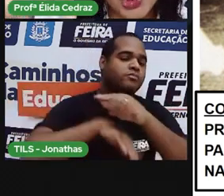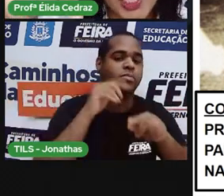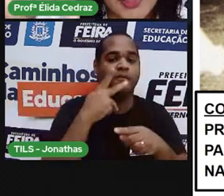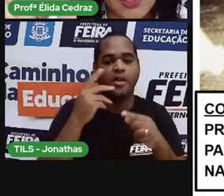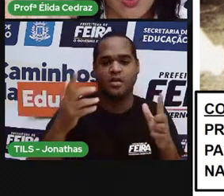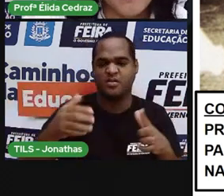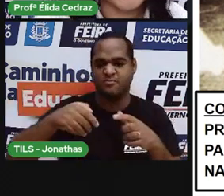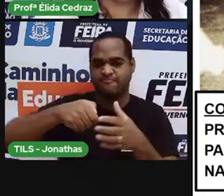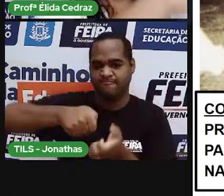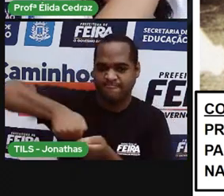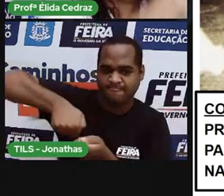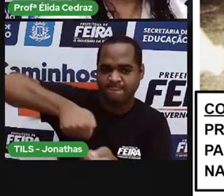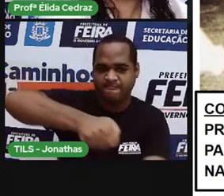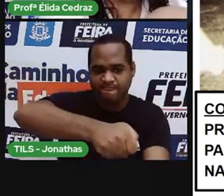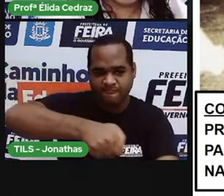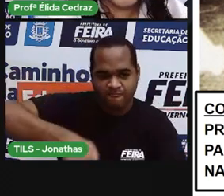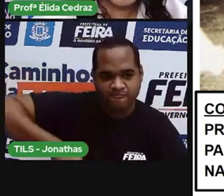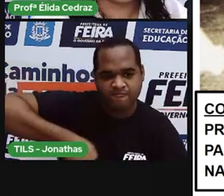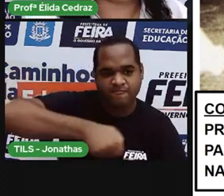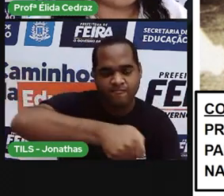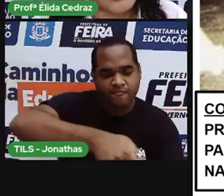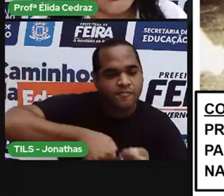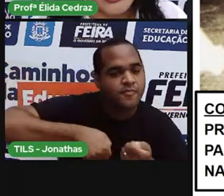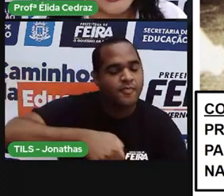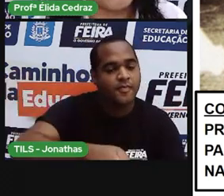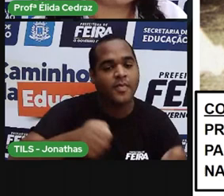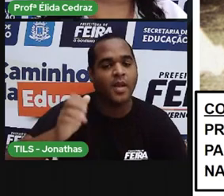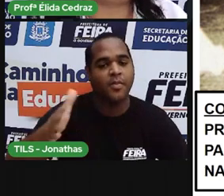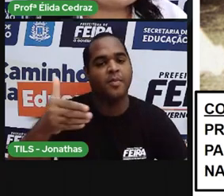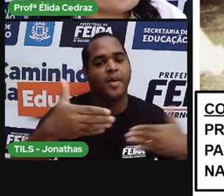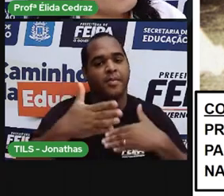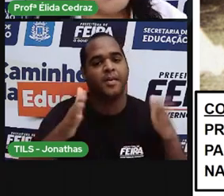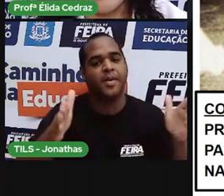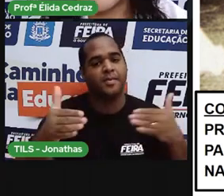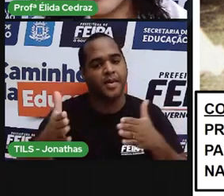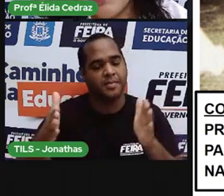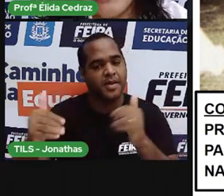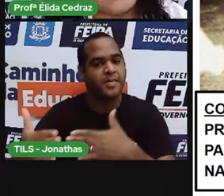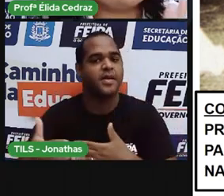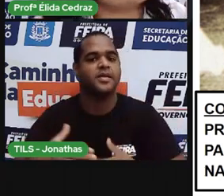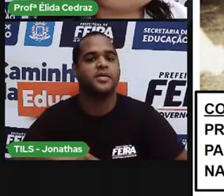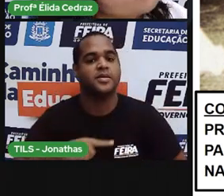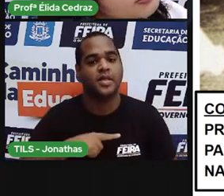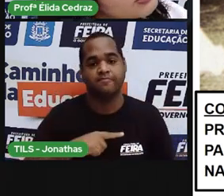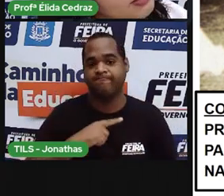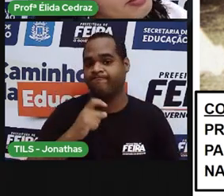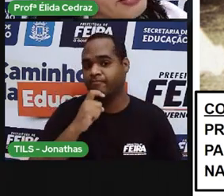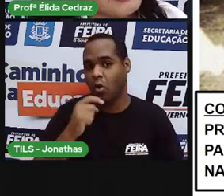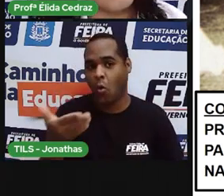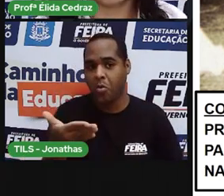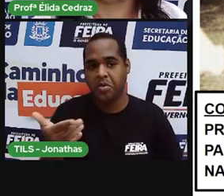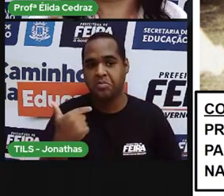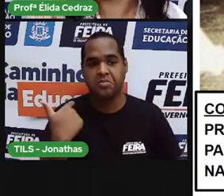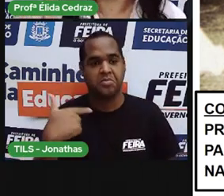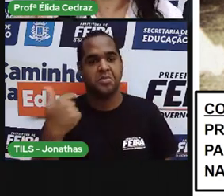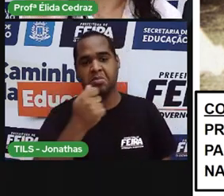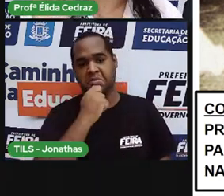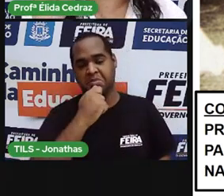serpote enorme aí, serrar e cortar o gelo. Mas, lembra, essas profissões não existem mais.